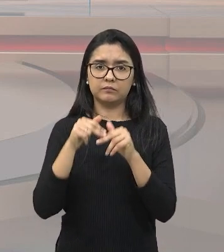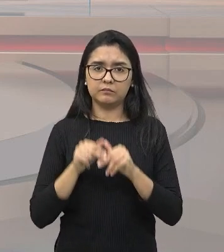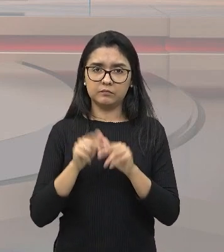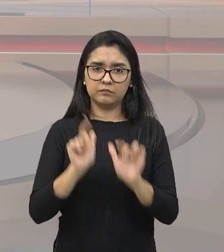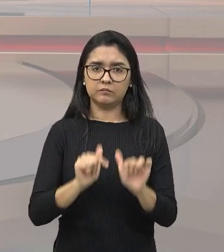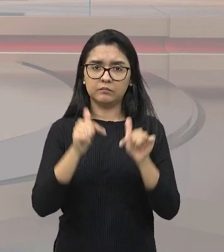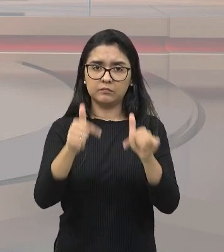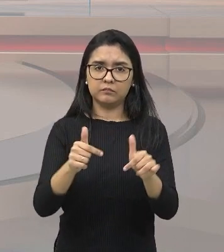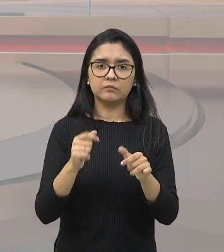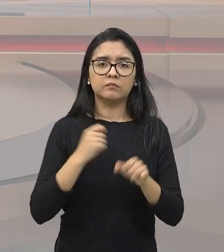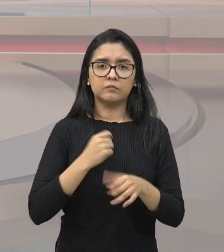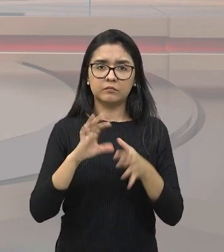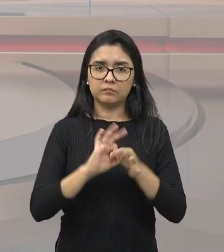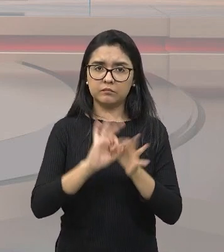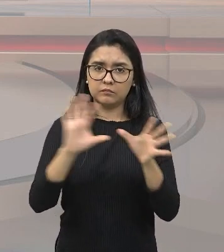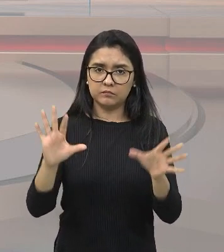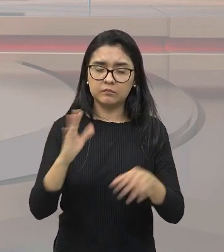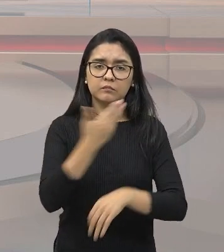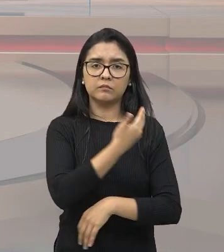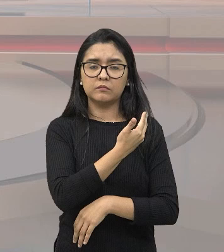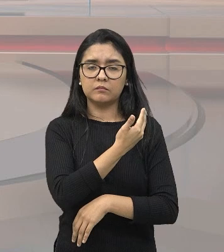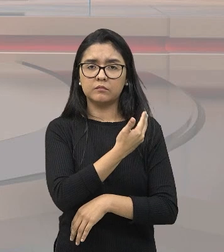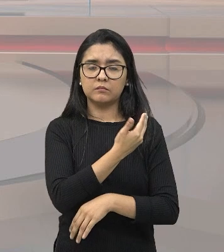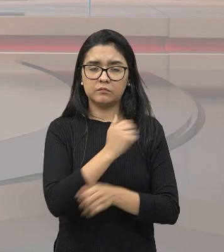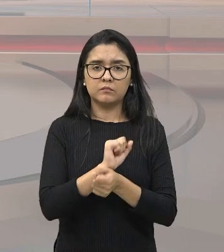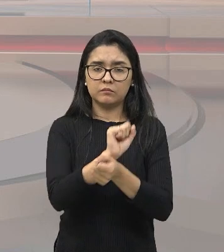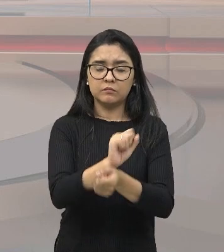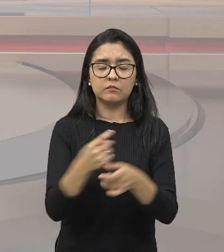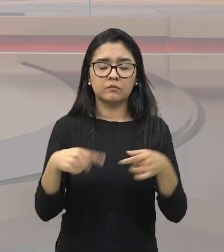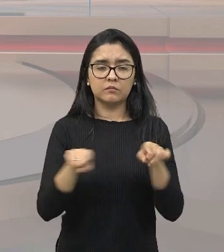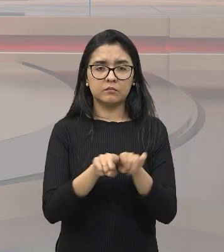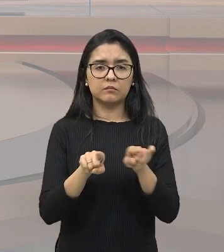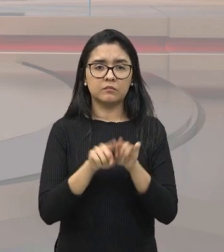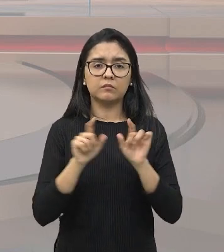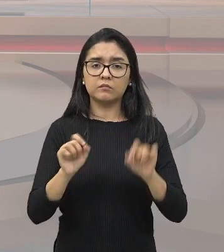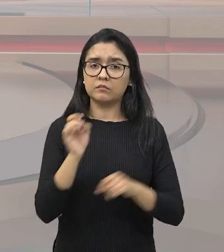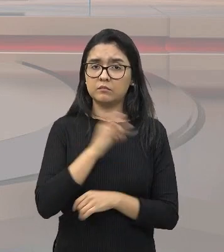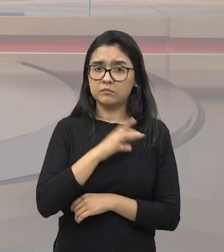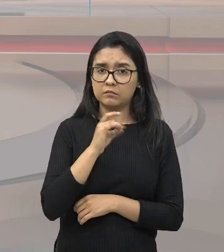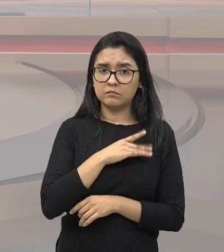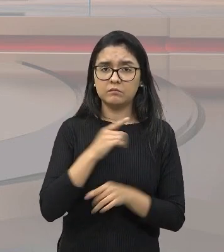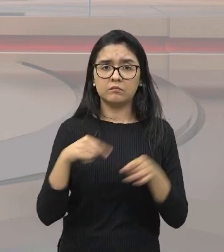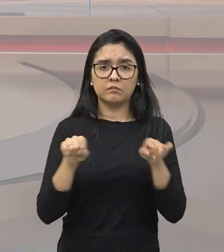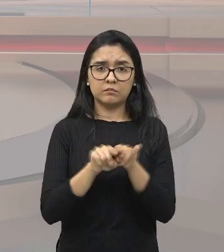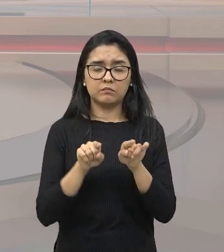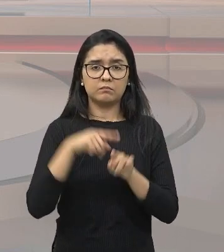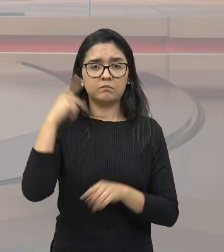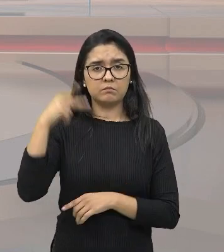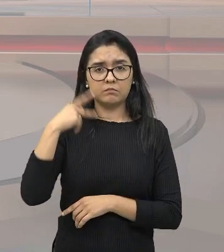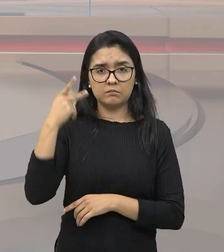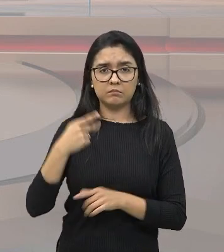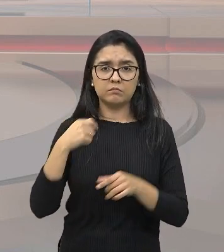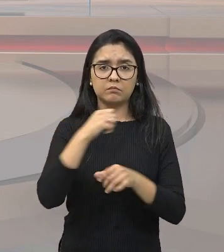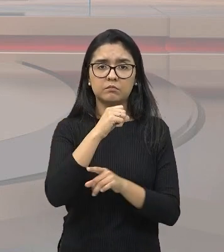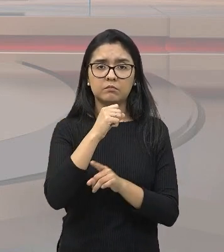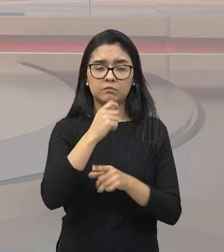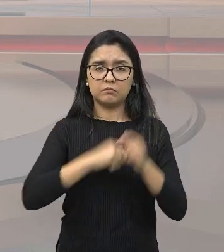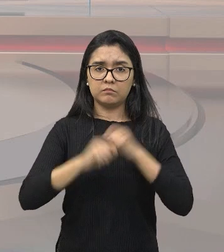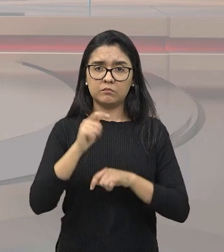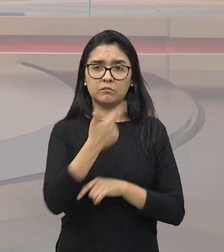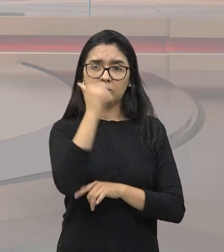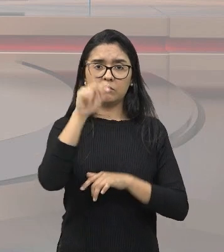abolicionista também tinham essas pressões externas de medo e pressões políticas e econômicas de outras nações também.